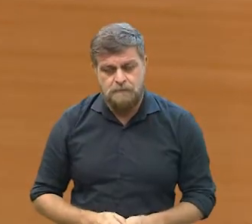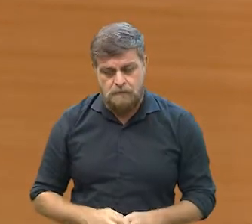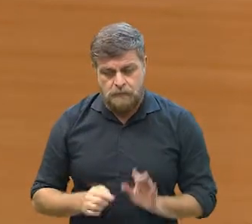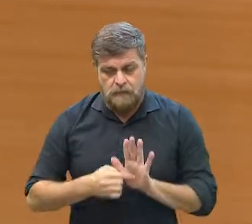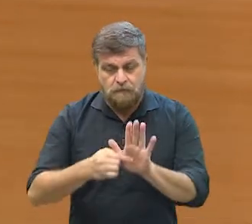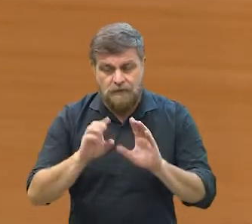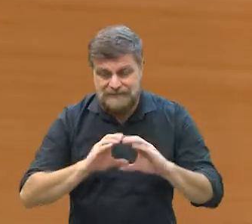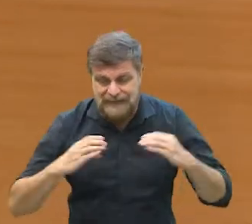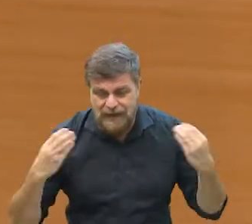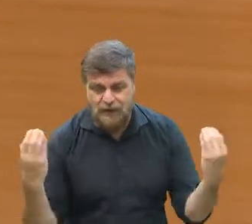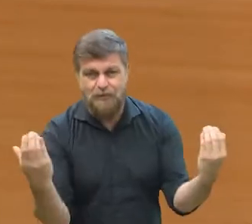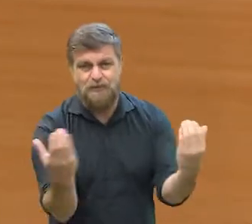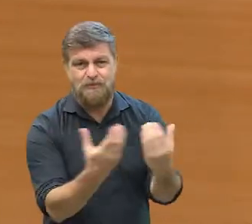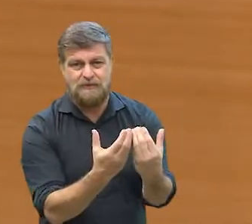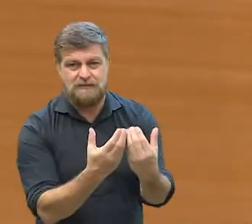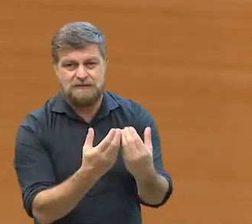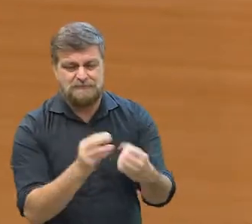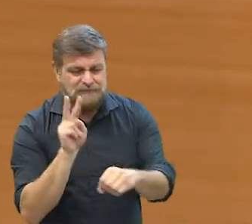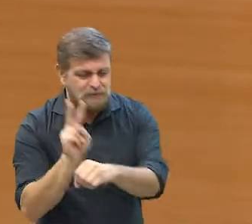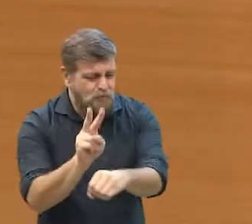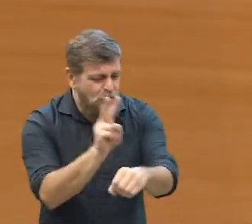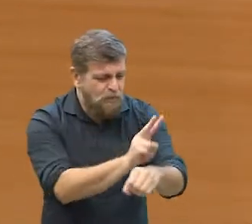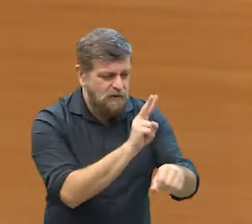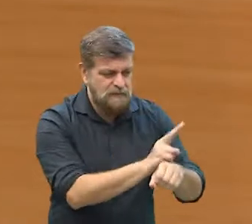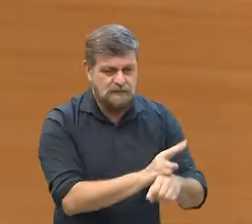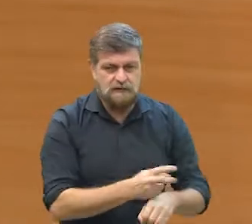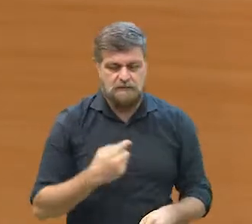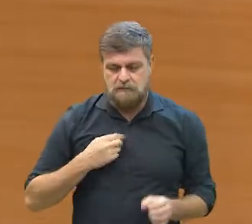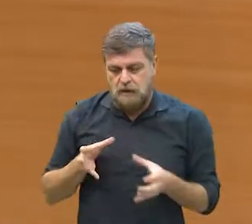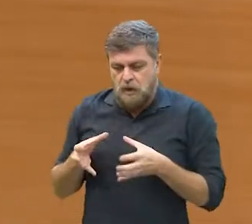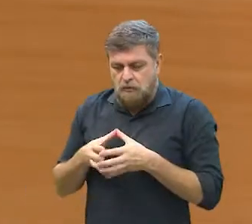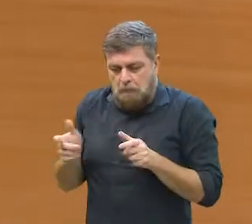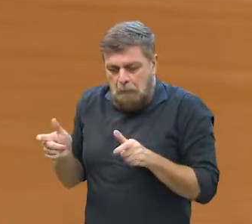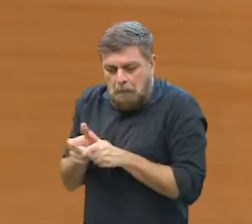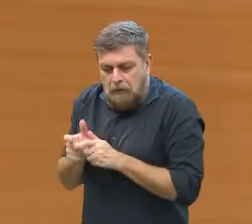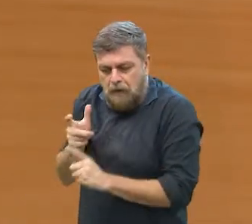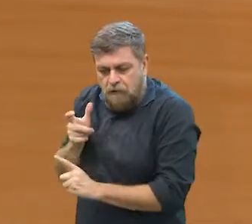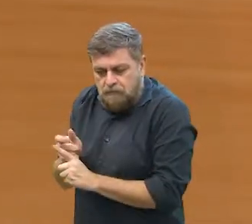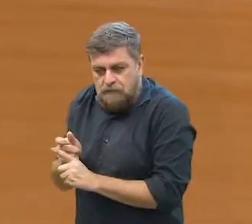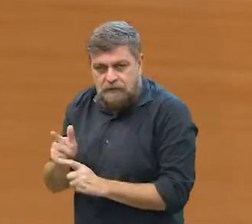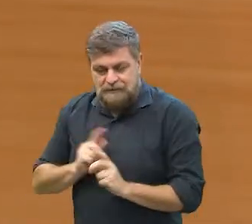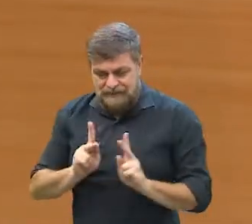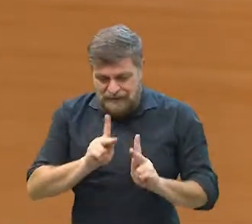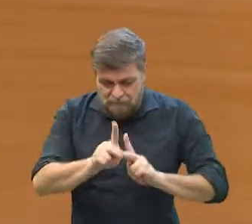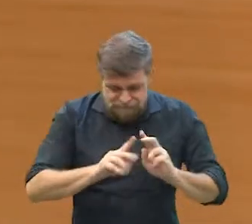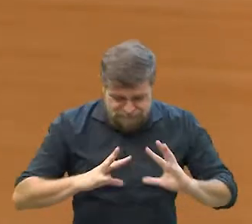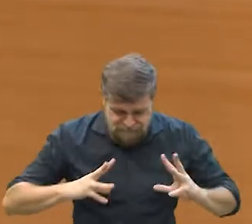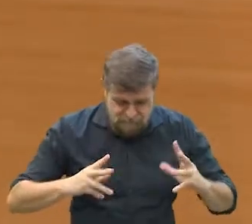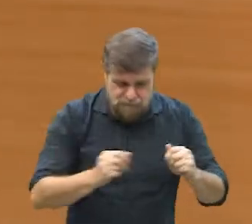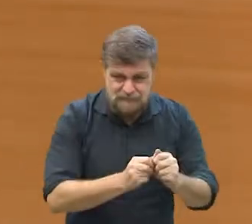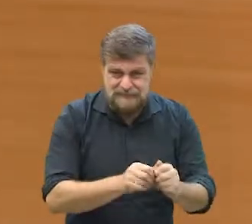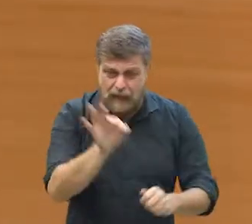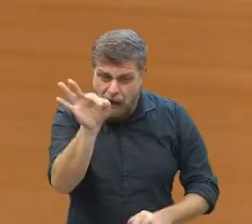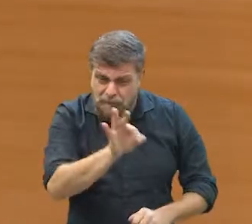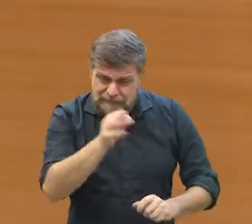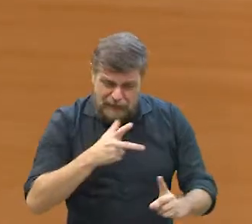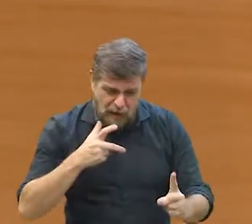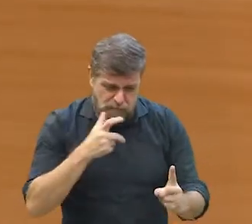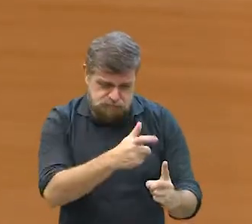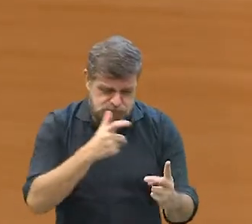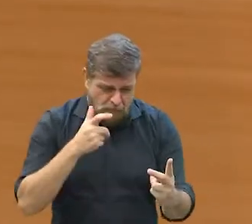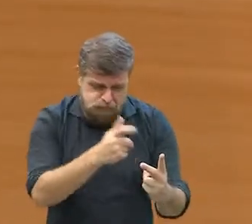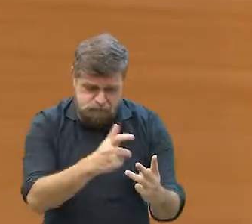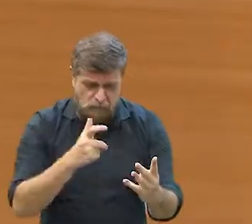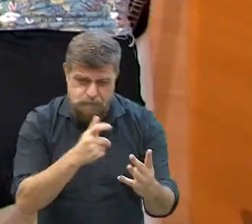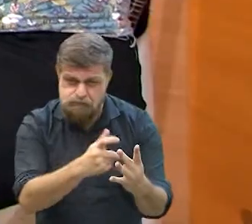também trouxe essa ideia do coletivo, né? Porque não basta meia dúzia se vacinar. Nós precisamos ter uma porcentagem da população